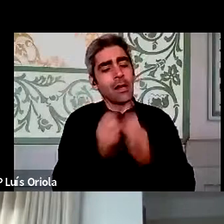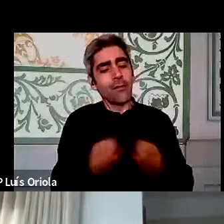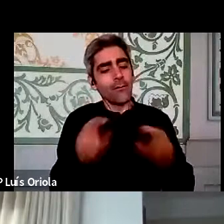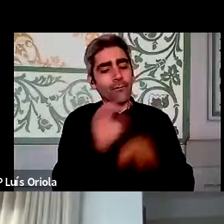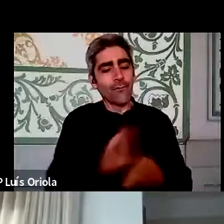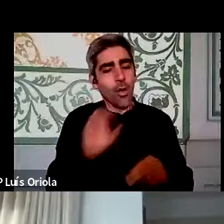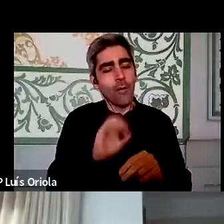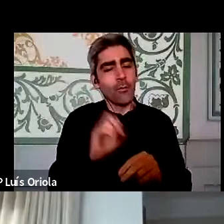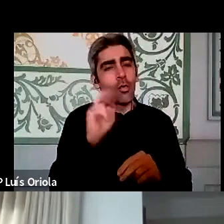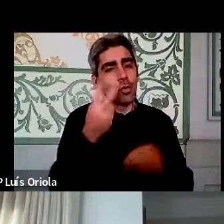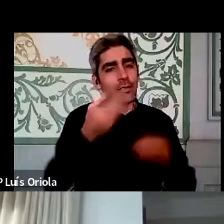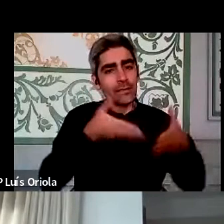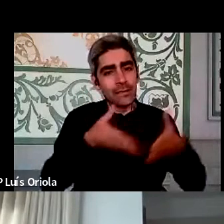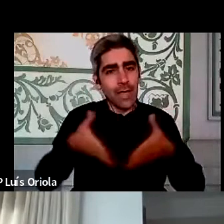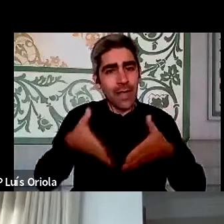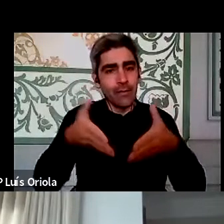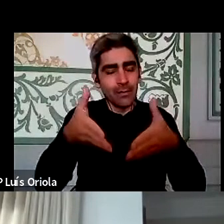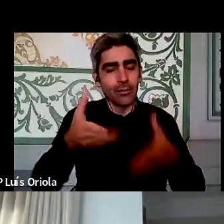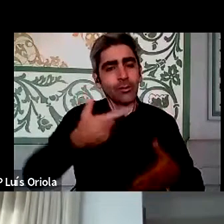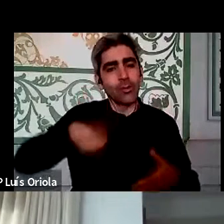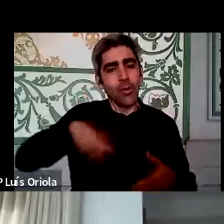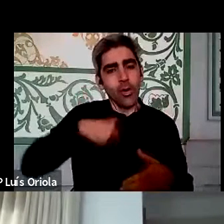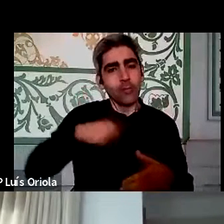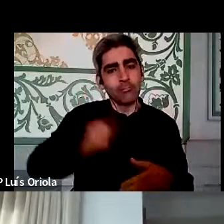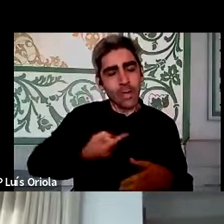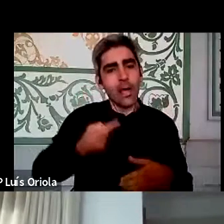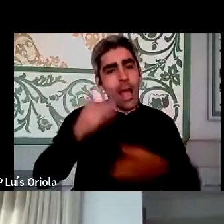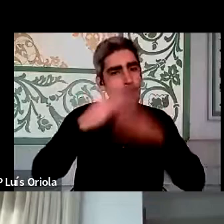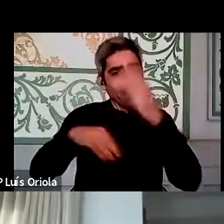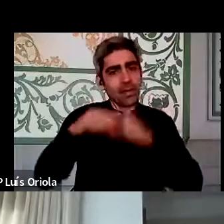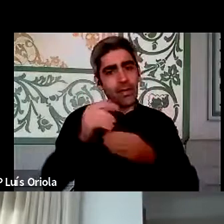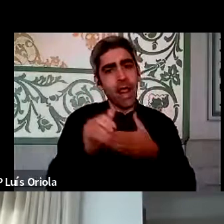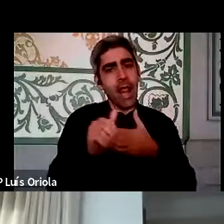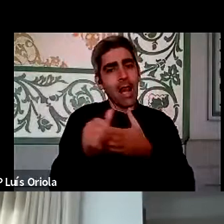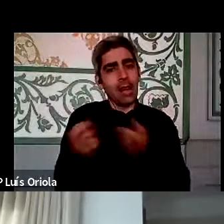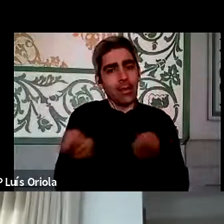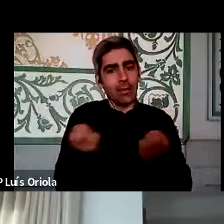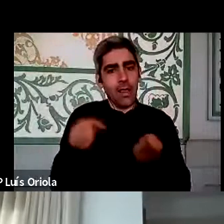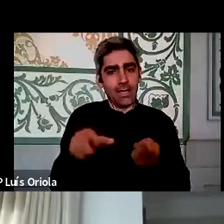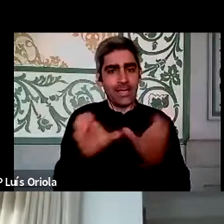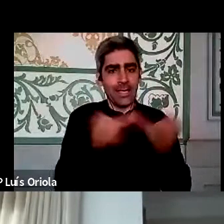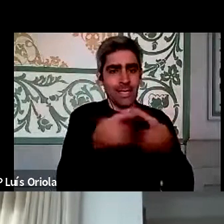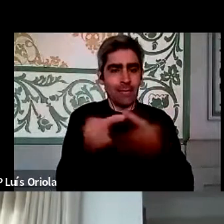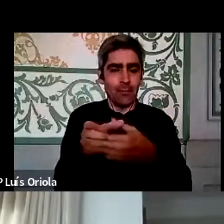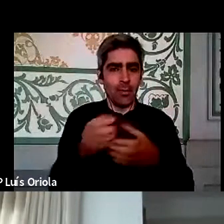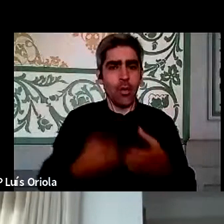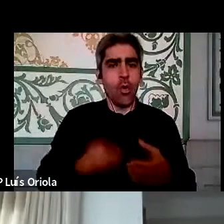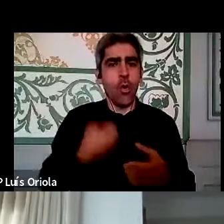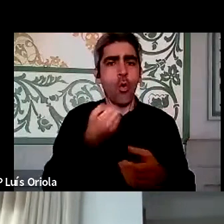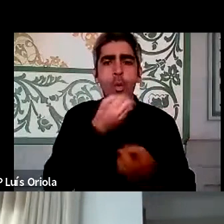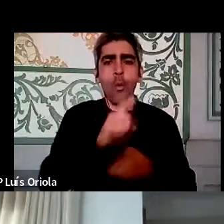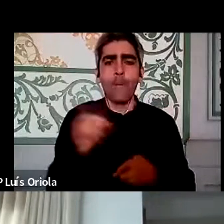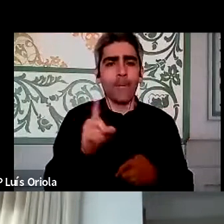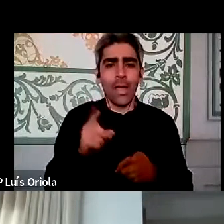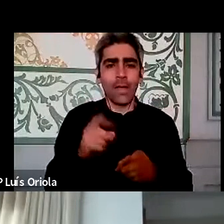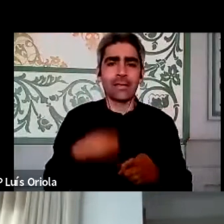dois caminhos, nós temos que aprender a liderar também estas equipas e elas não perderem o sentido de pertença e a cultura que